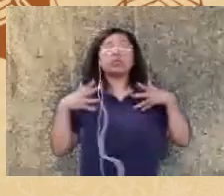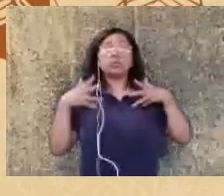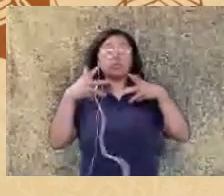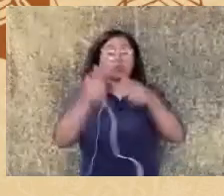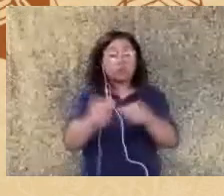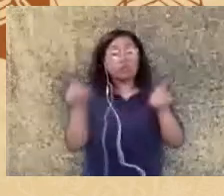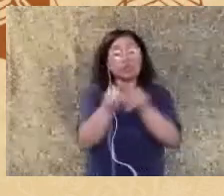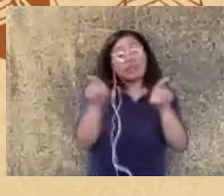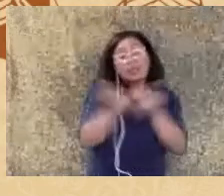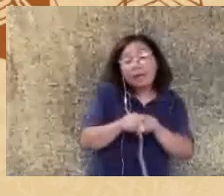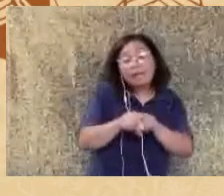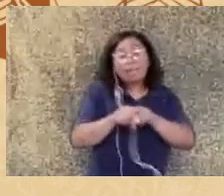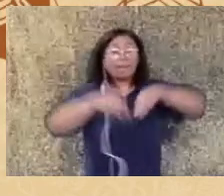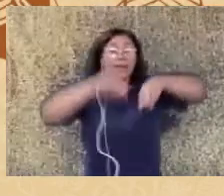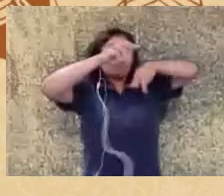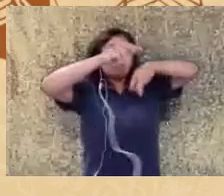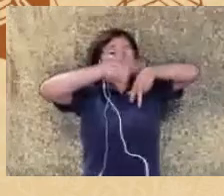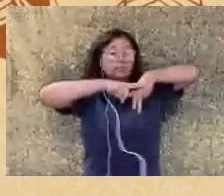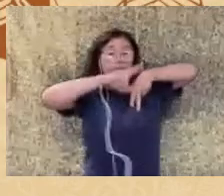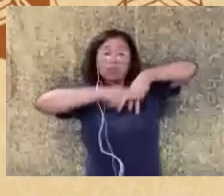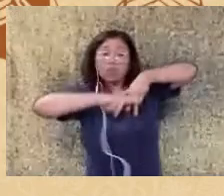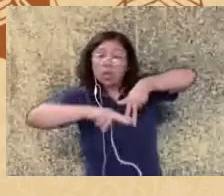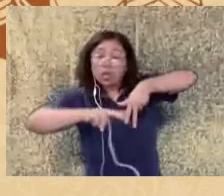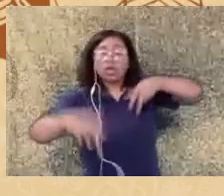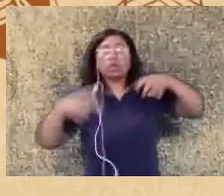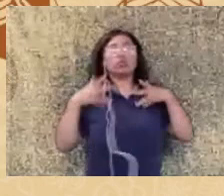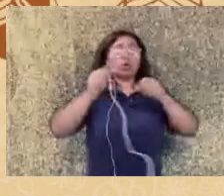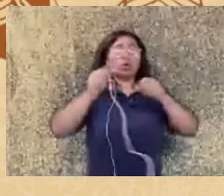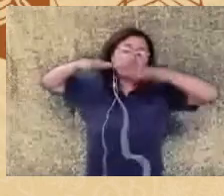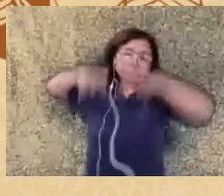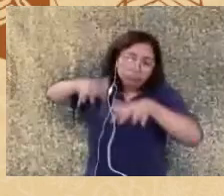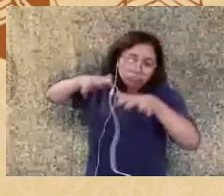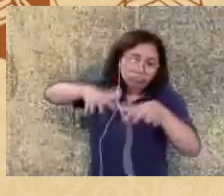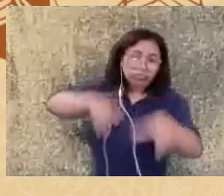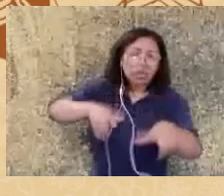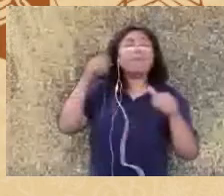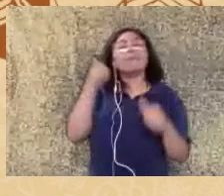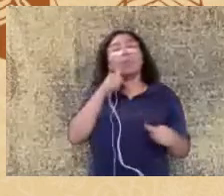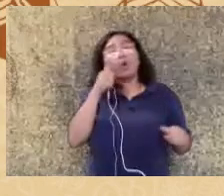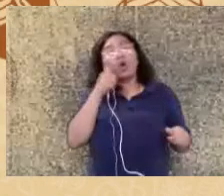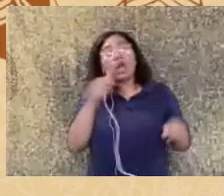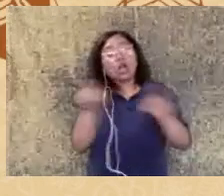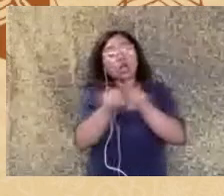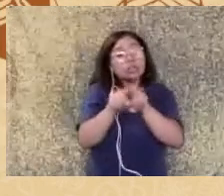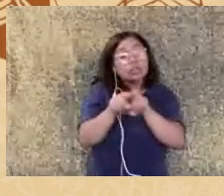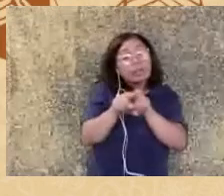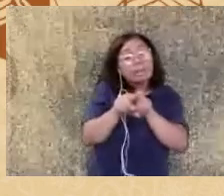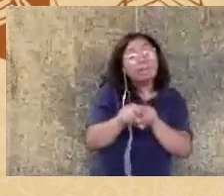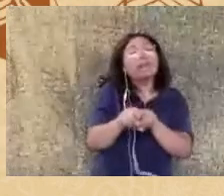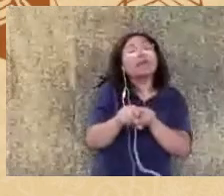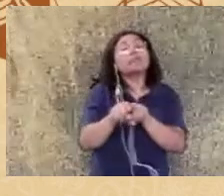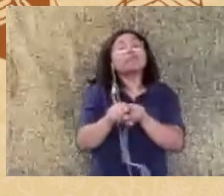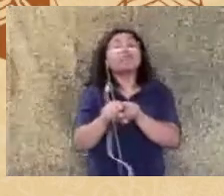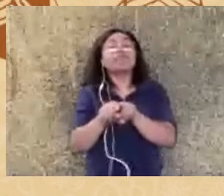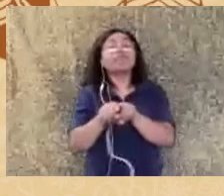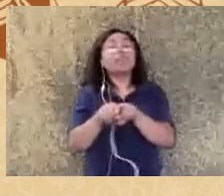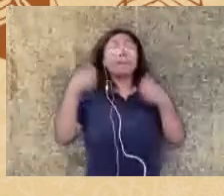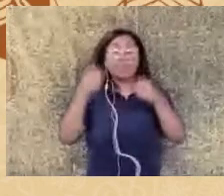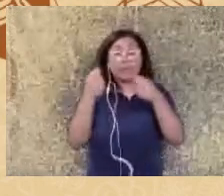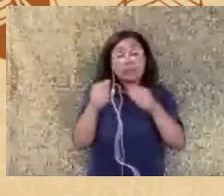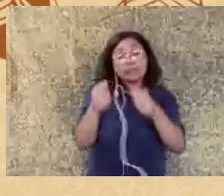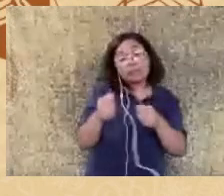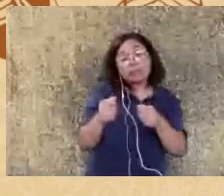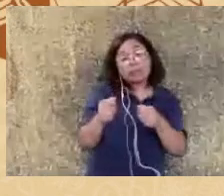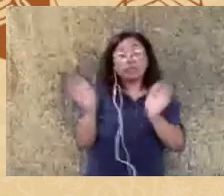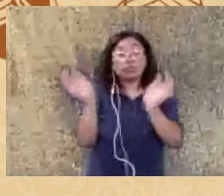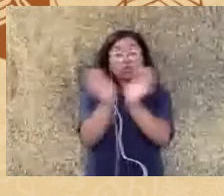aqui por exemplo essas mulheres são membros do parlamento polonês que tentaram mostrar já